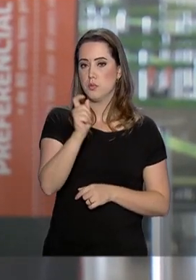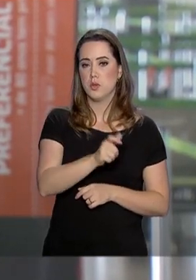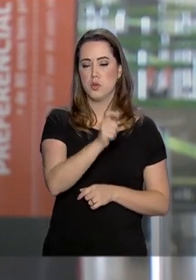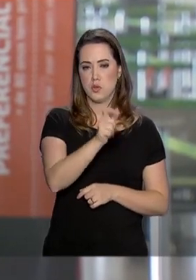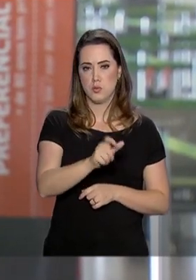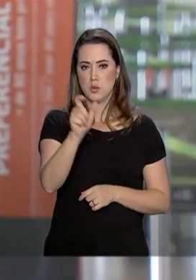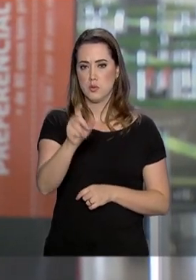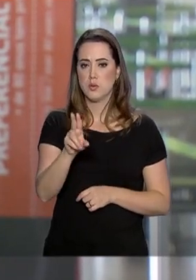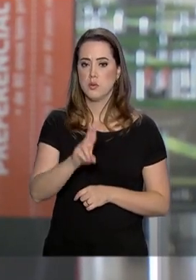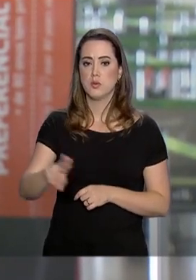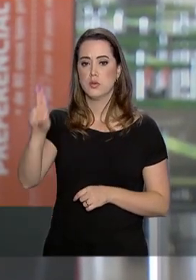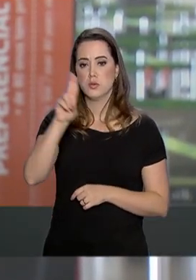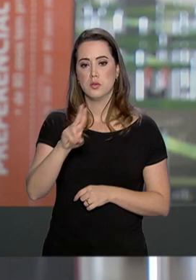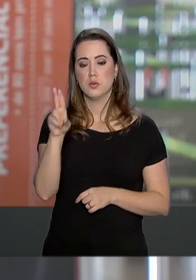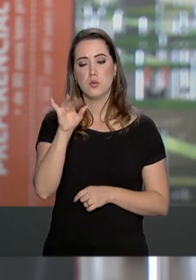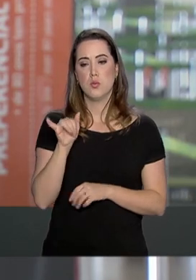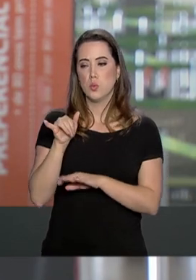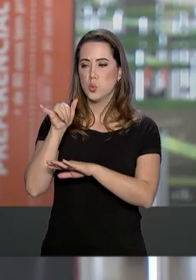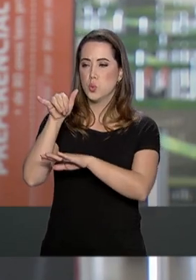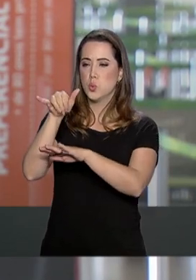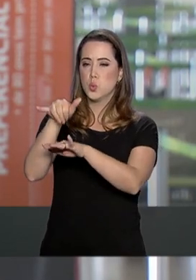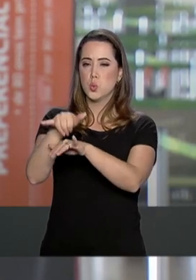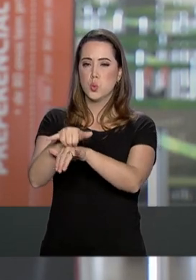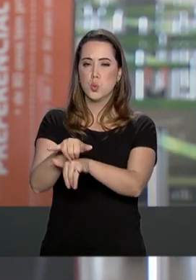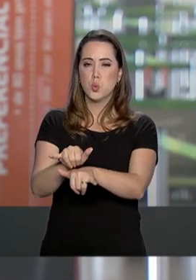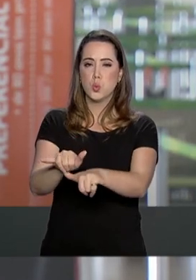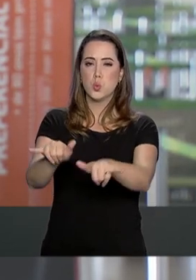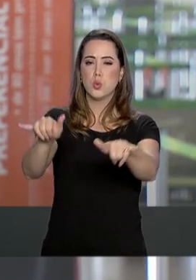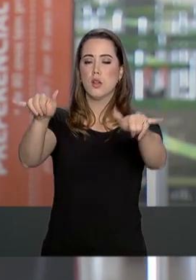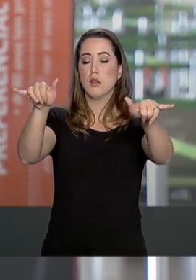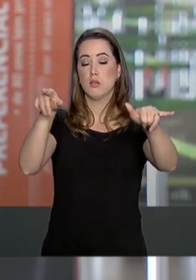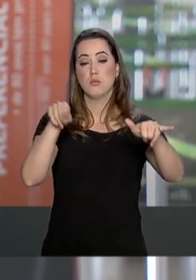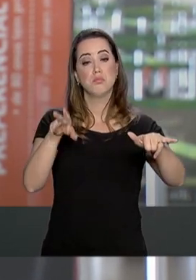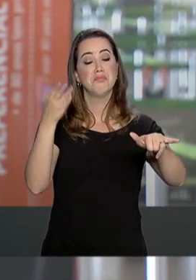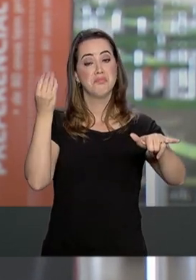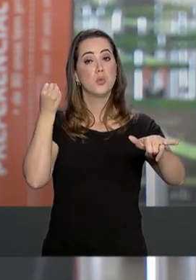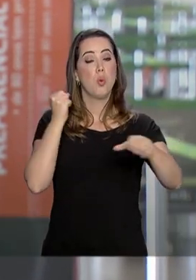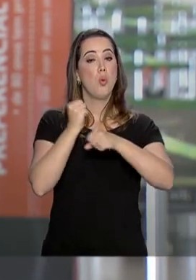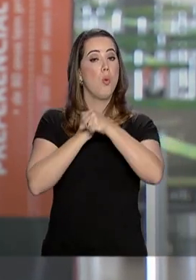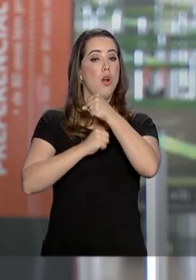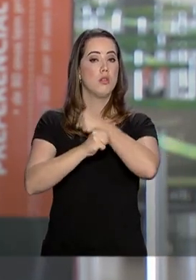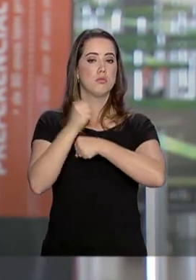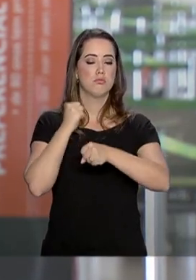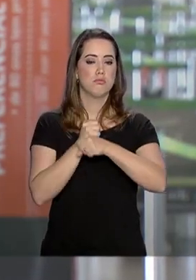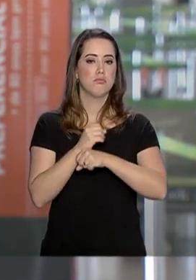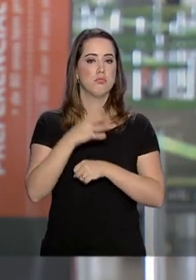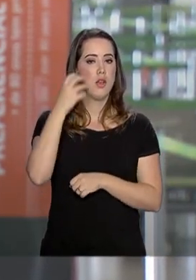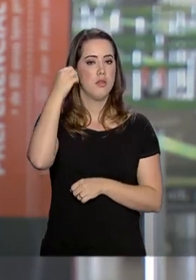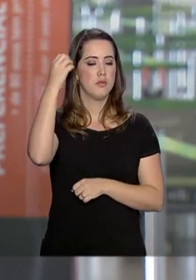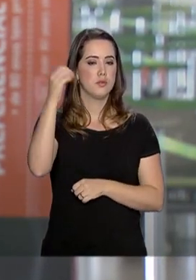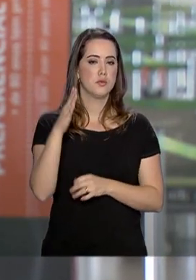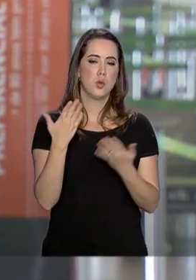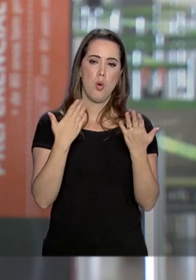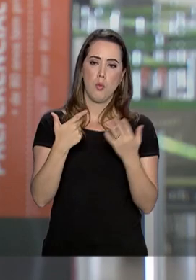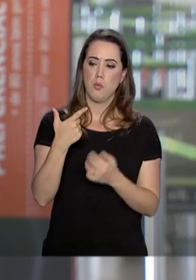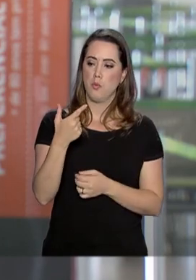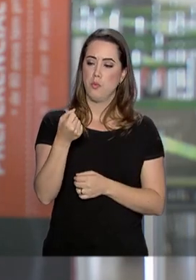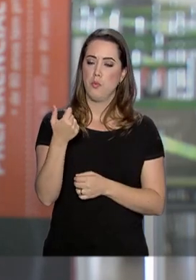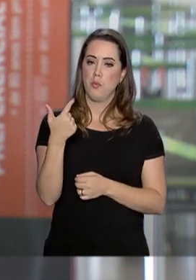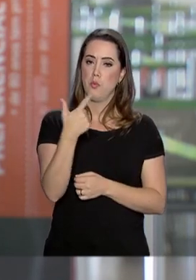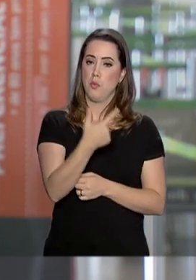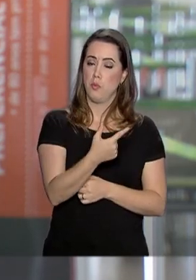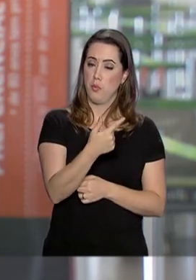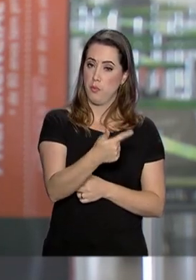passageiros utilizaram o Aeroporto Internacional de Brasília no último ano para viajar. Desde 2012, com a